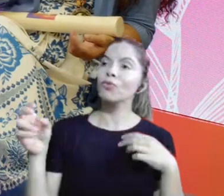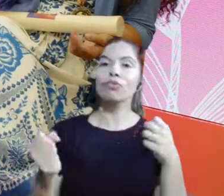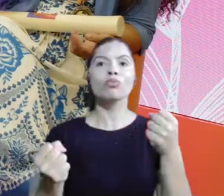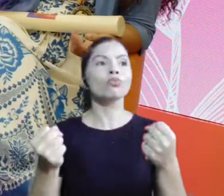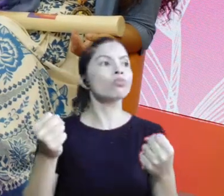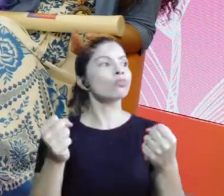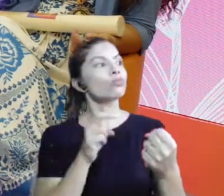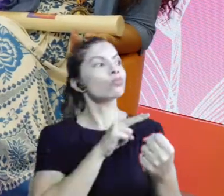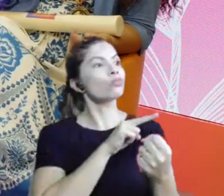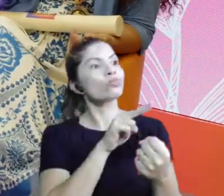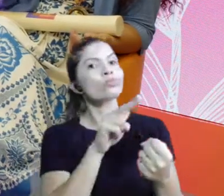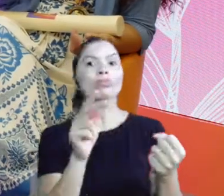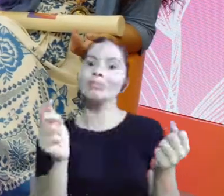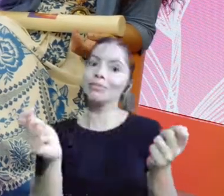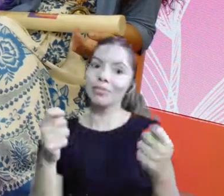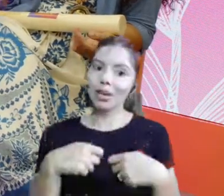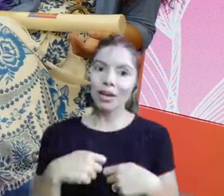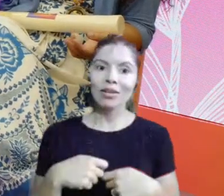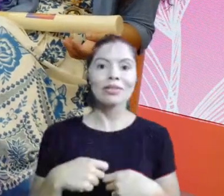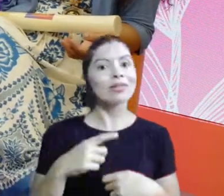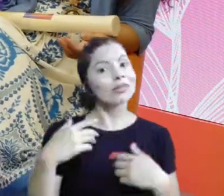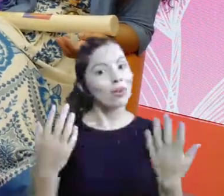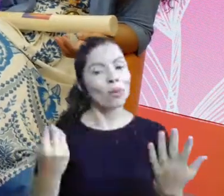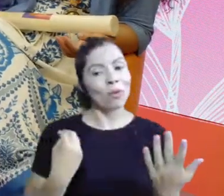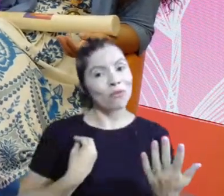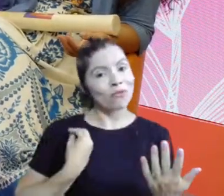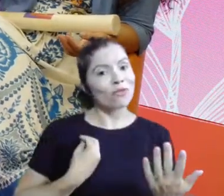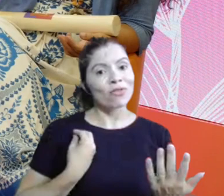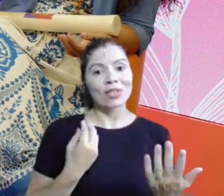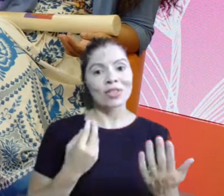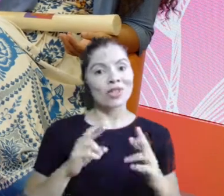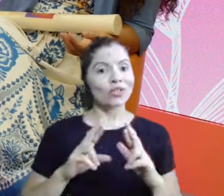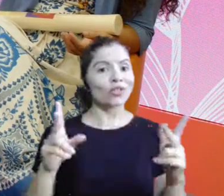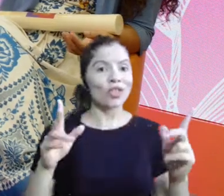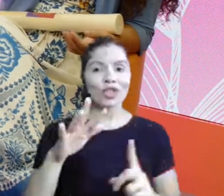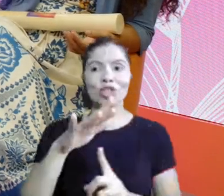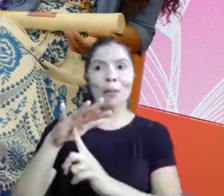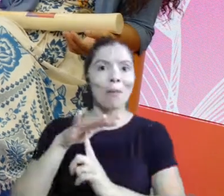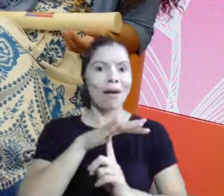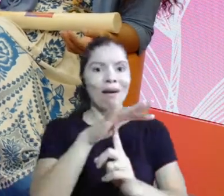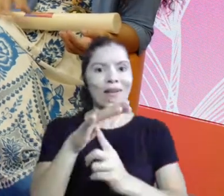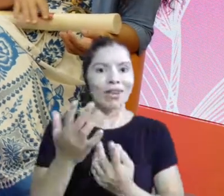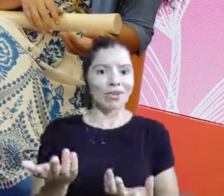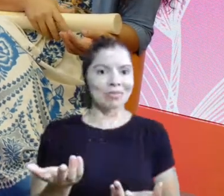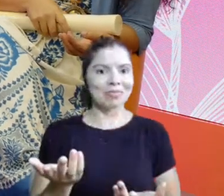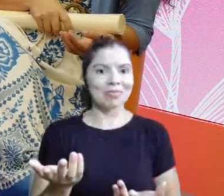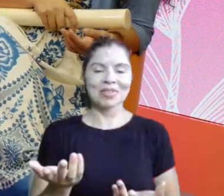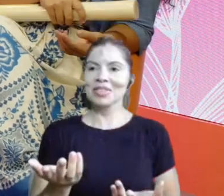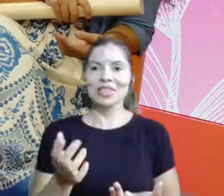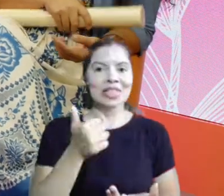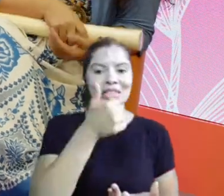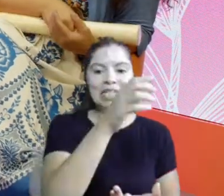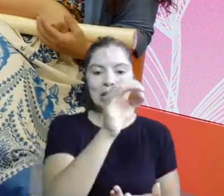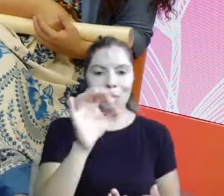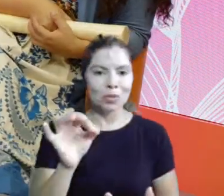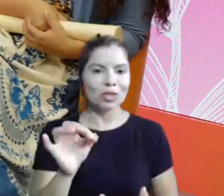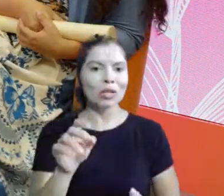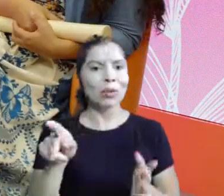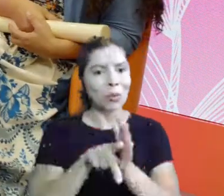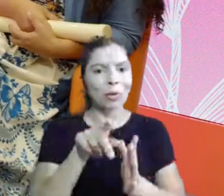uma vivência na Mata Atlântica de palmito, você sai de lá 100% palmitado,